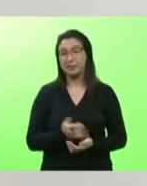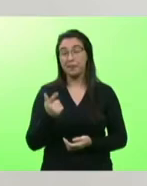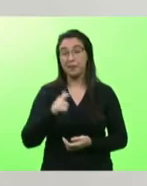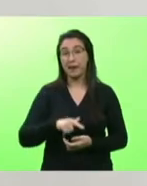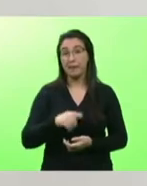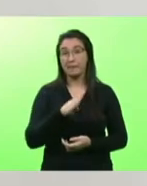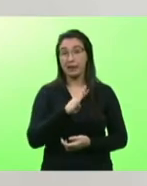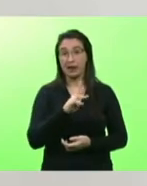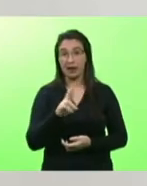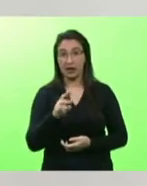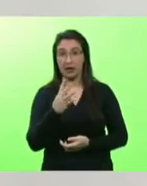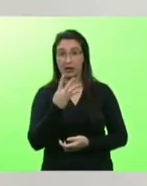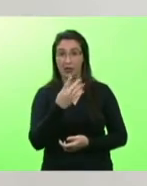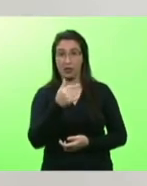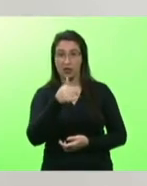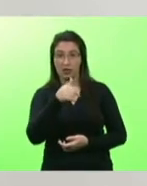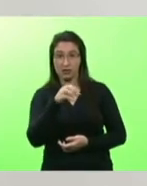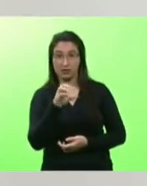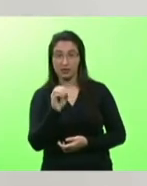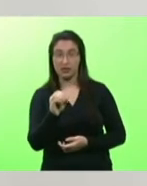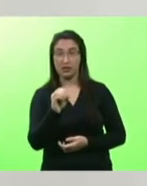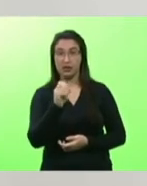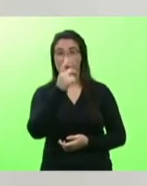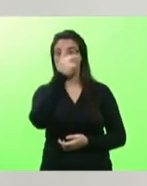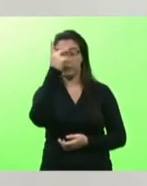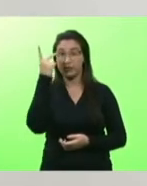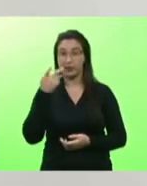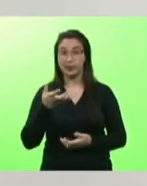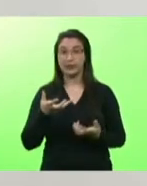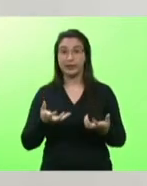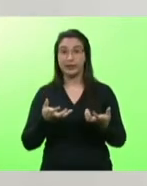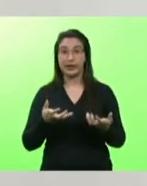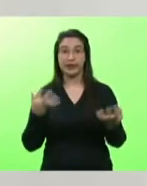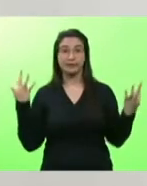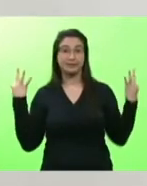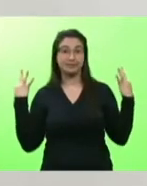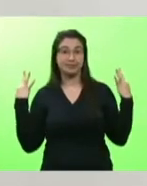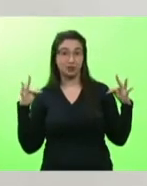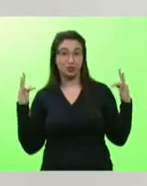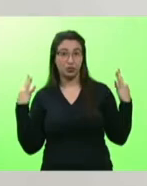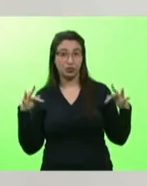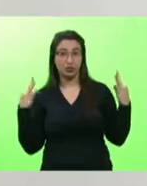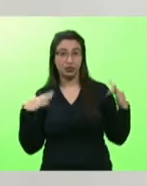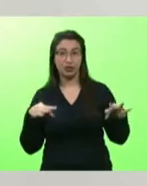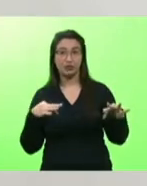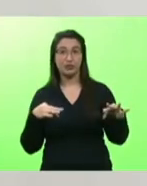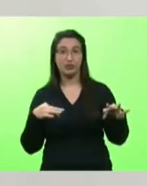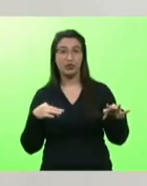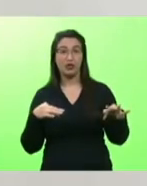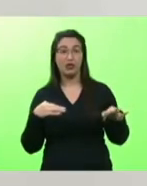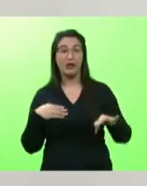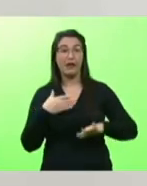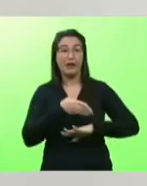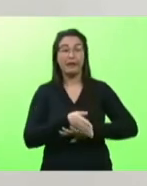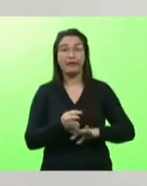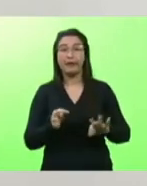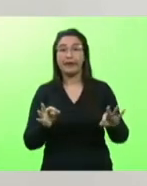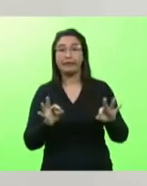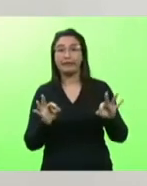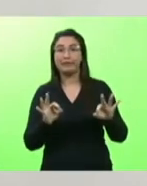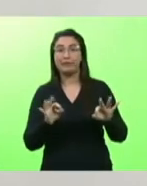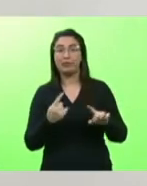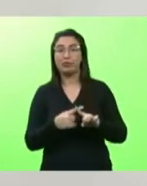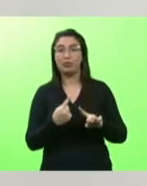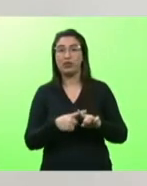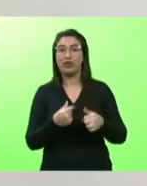é o pessoal que quer se deslocar para o turismo que não vai mais porque fica cinco, seis horas em uma rodovia